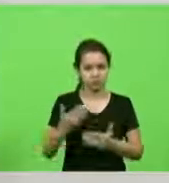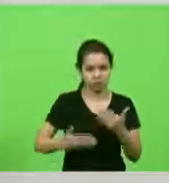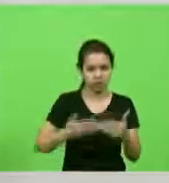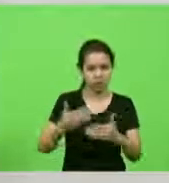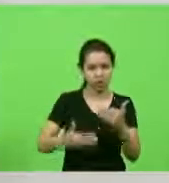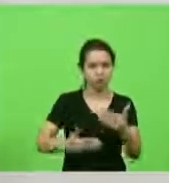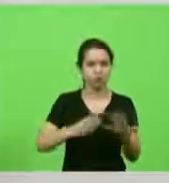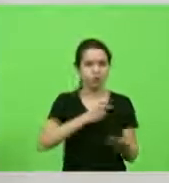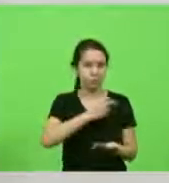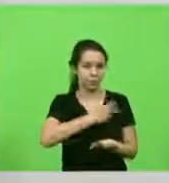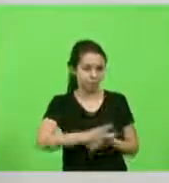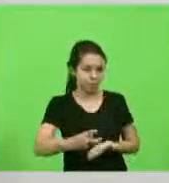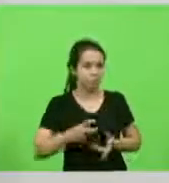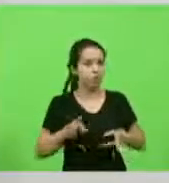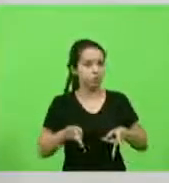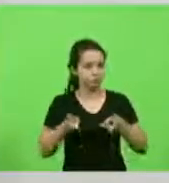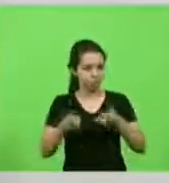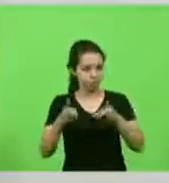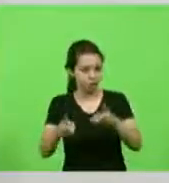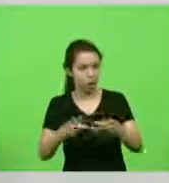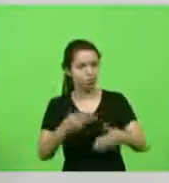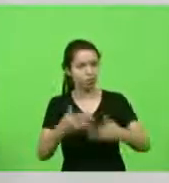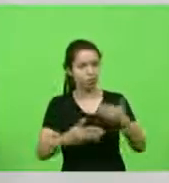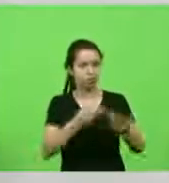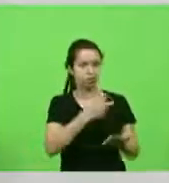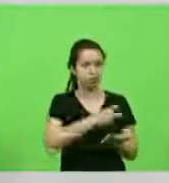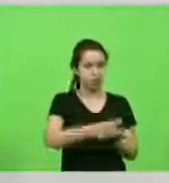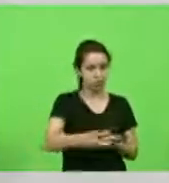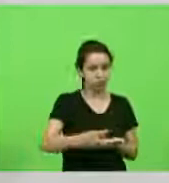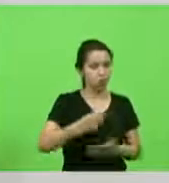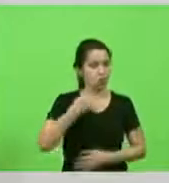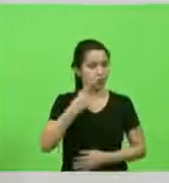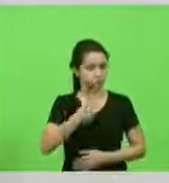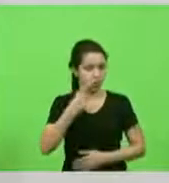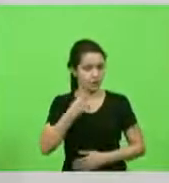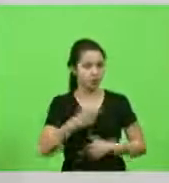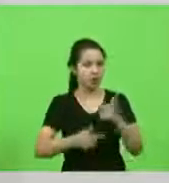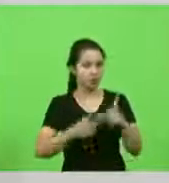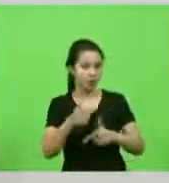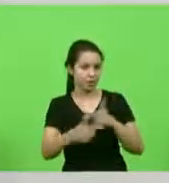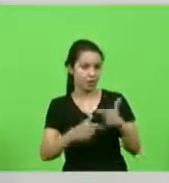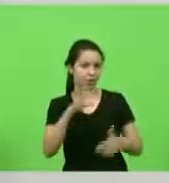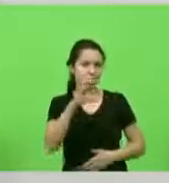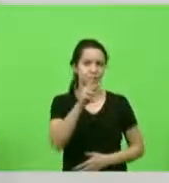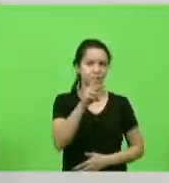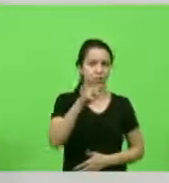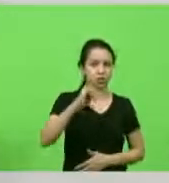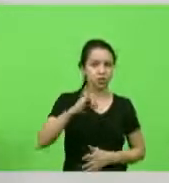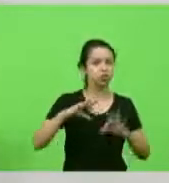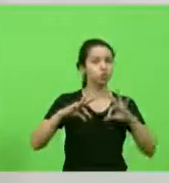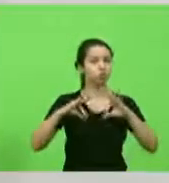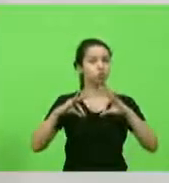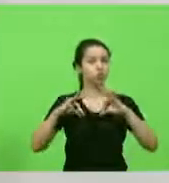a continuidade do processo de impeachment os deputados que trabalharam na CPI todos eles